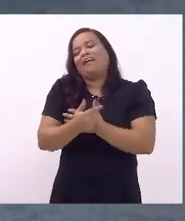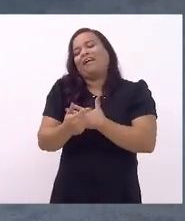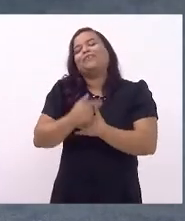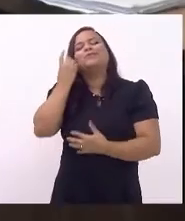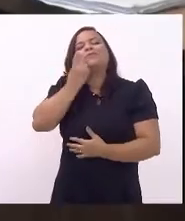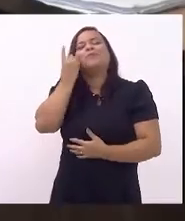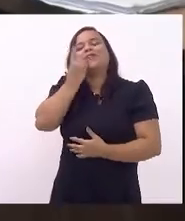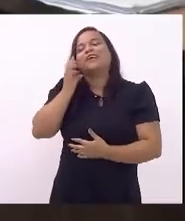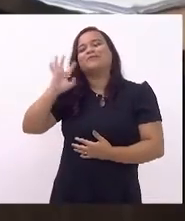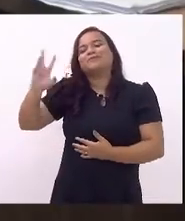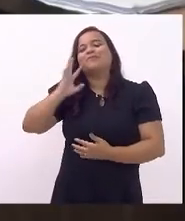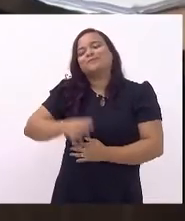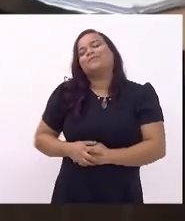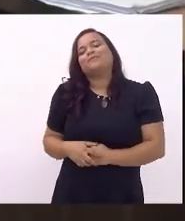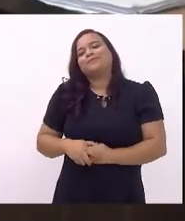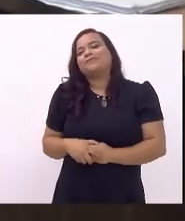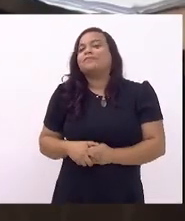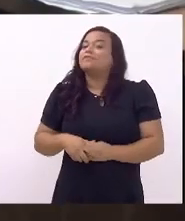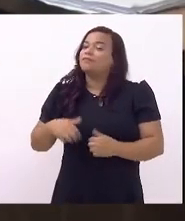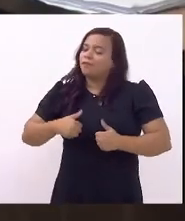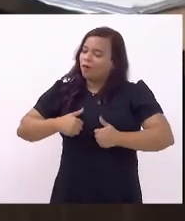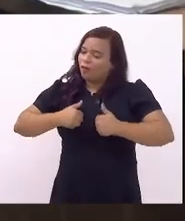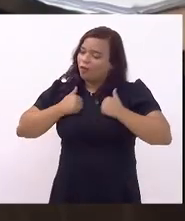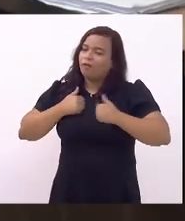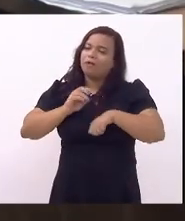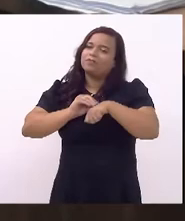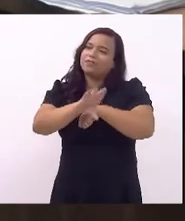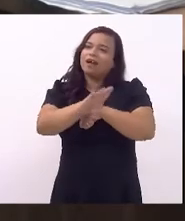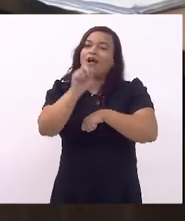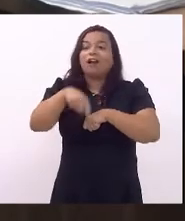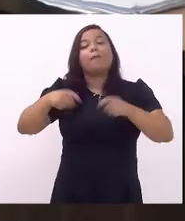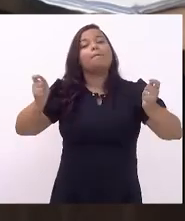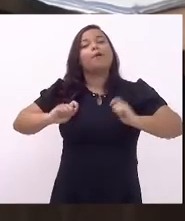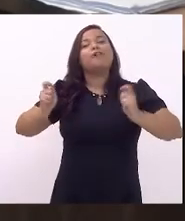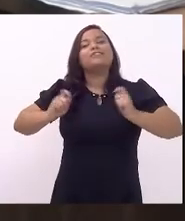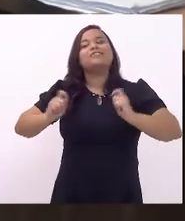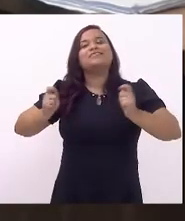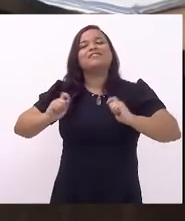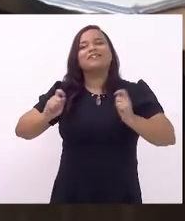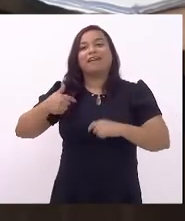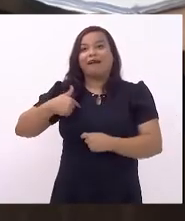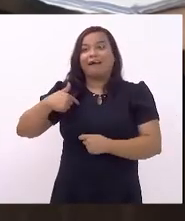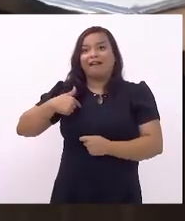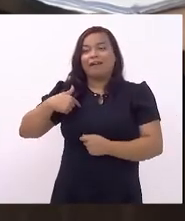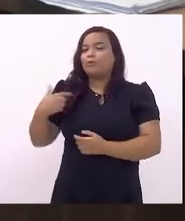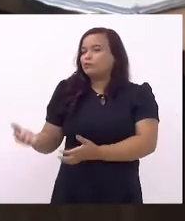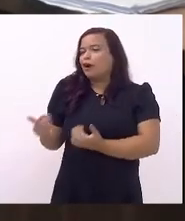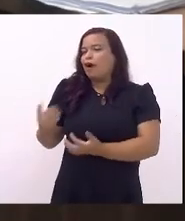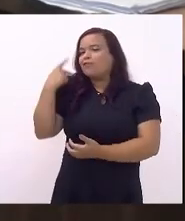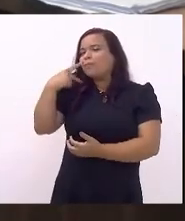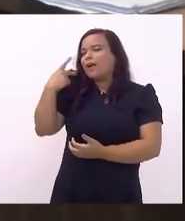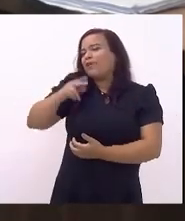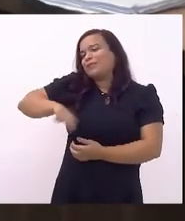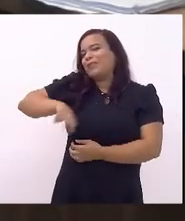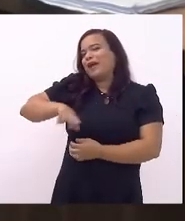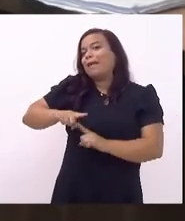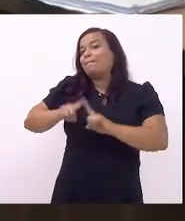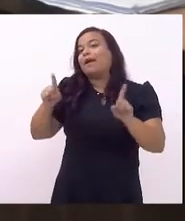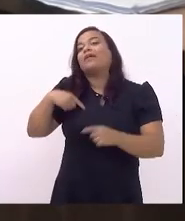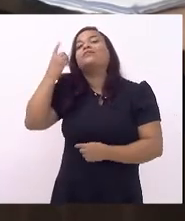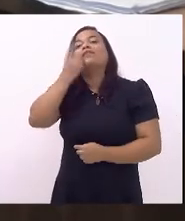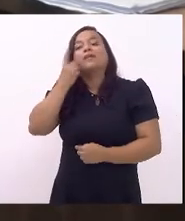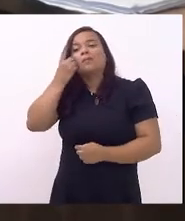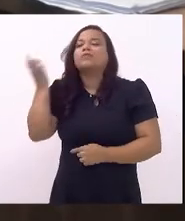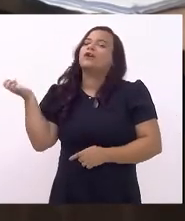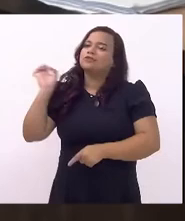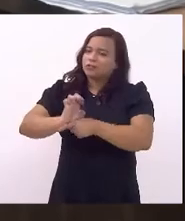honra dizer para eles que é possível, que eu não fui uma parlamentar jovem, mas sou uma deputada estadual